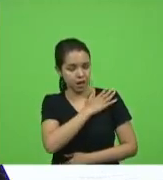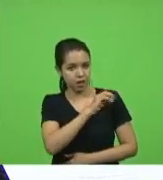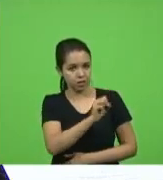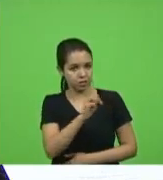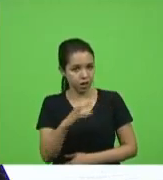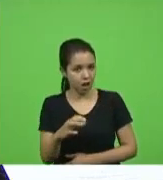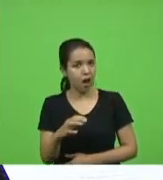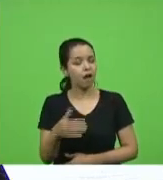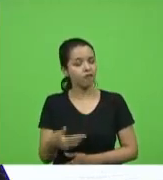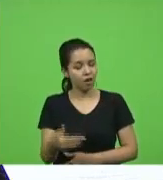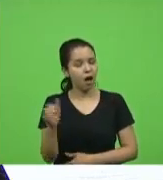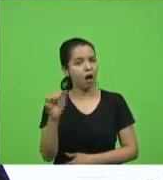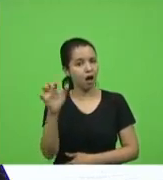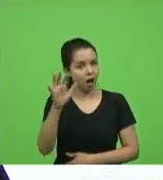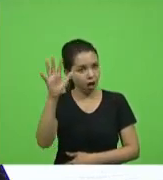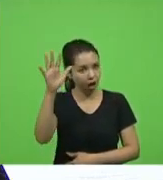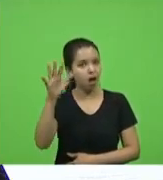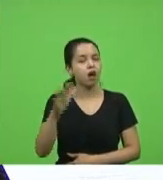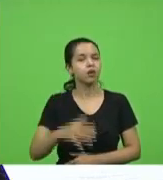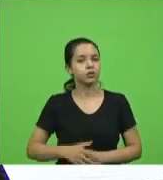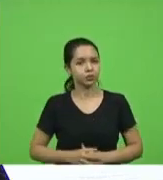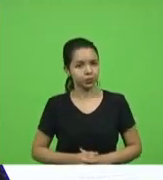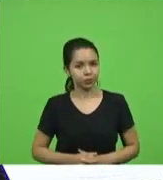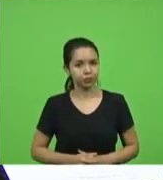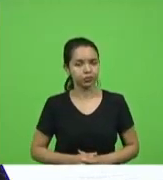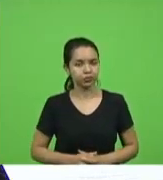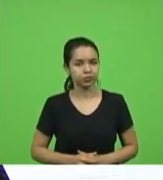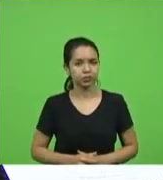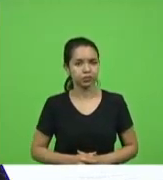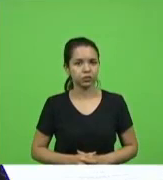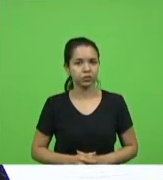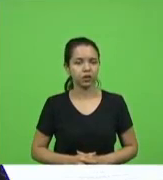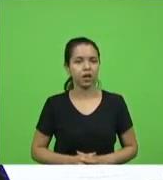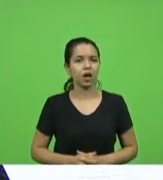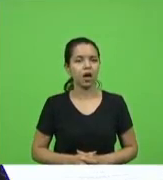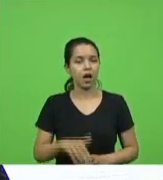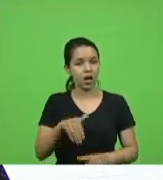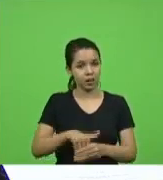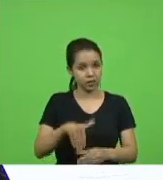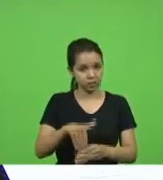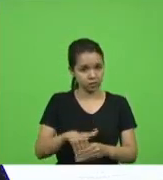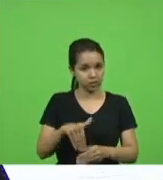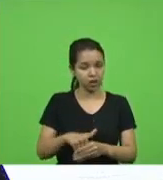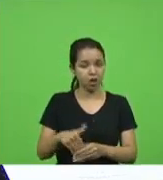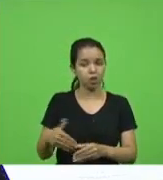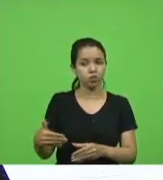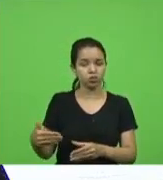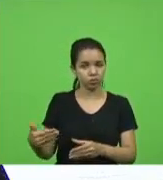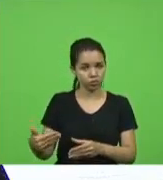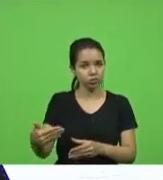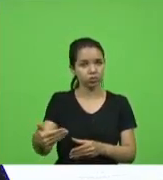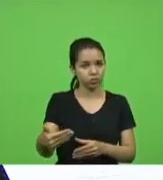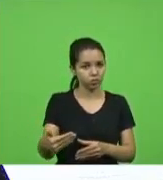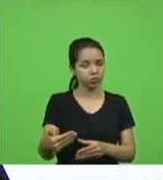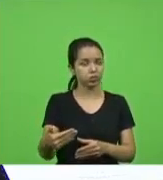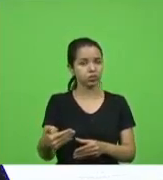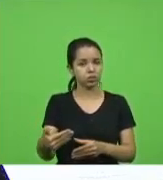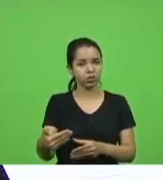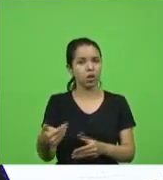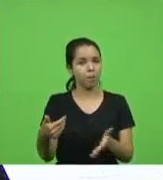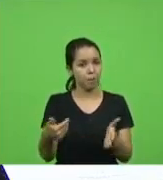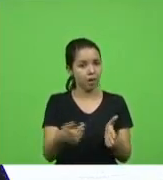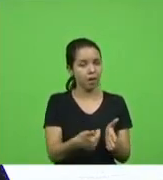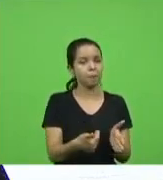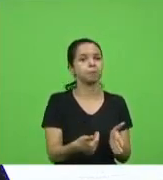vai custar caro senhores deputados a eleição está vindo aí e a polícia militar de Santa Catarina